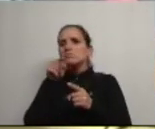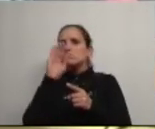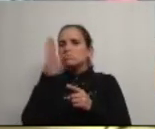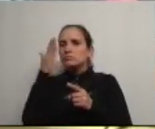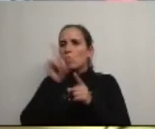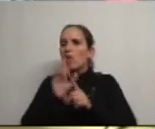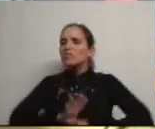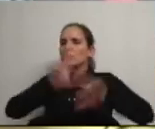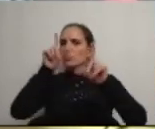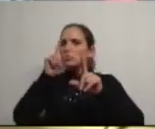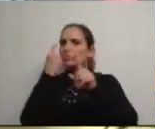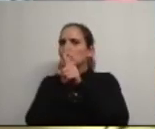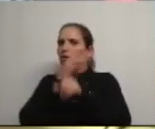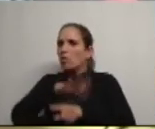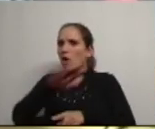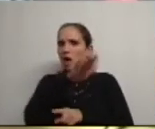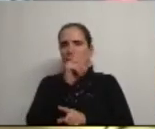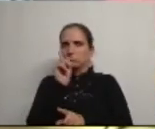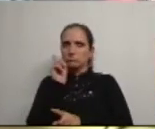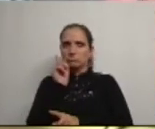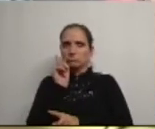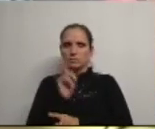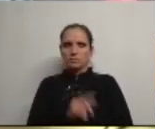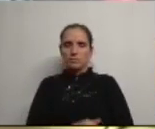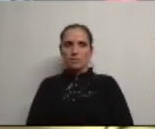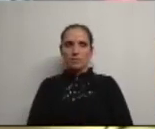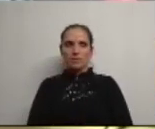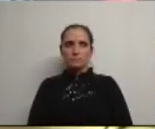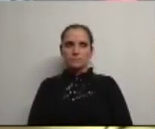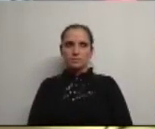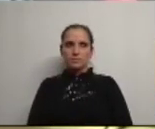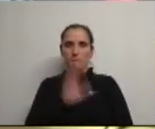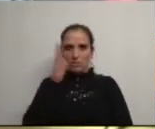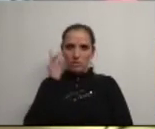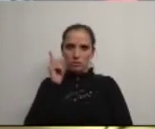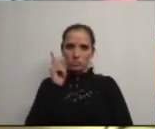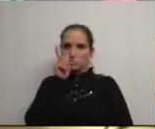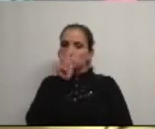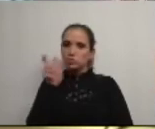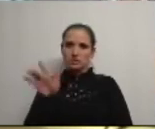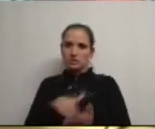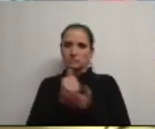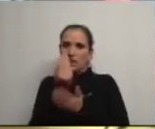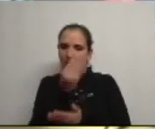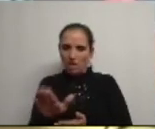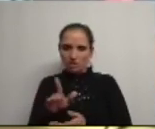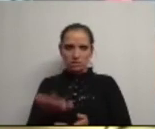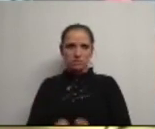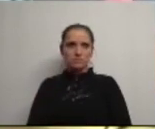desenvolvimento de qualquer lugar ok? e em primeiro lugar estão as crianças